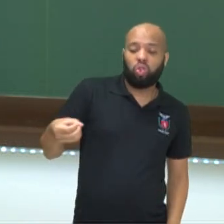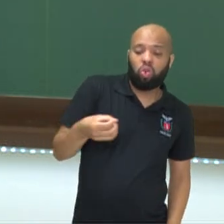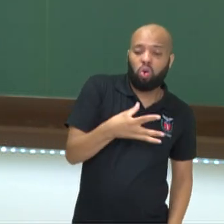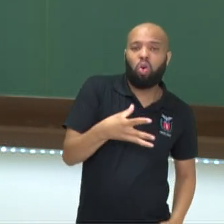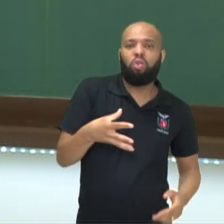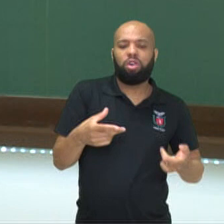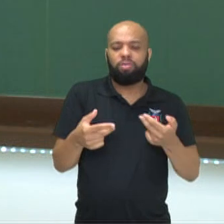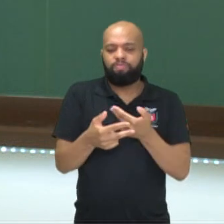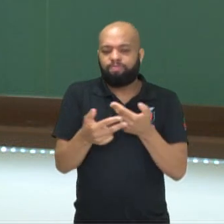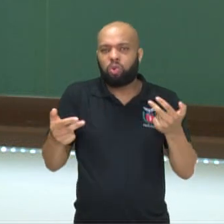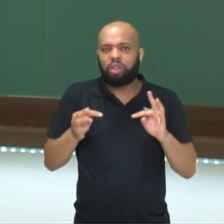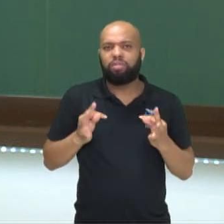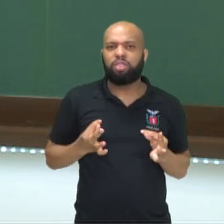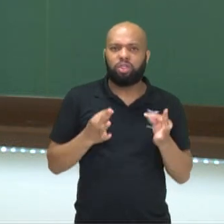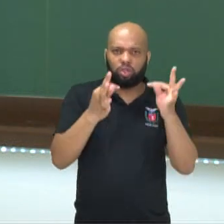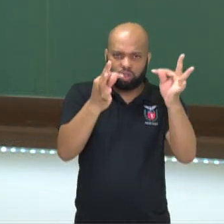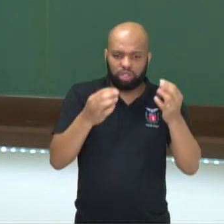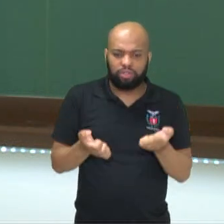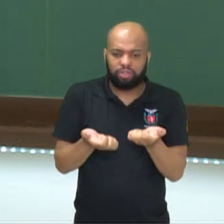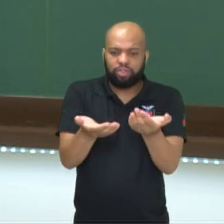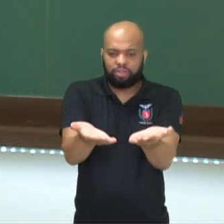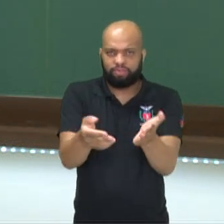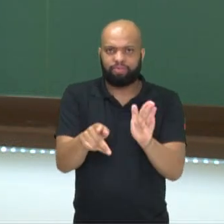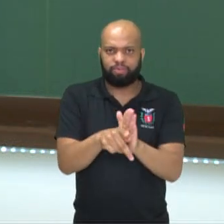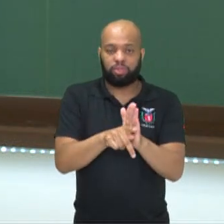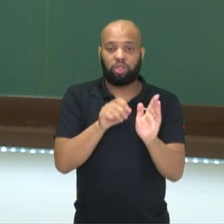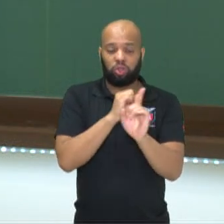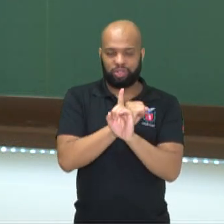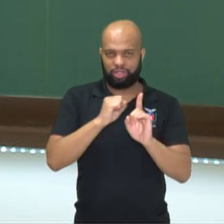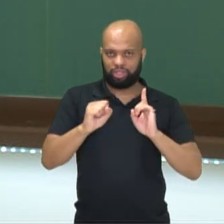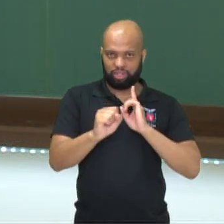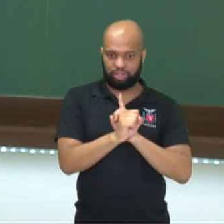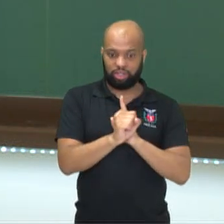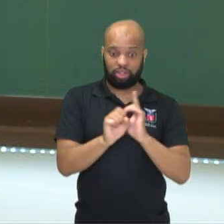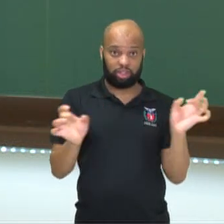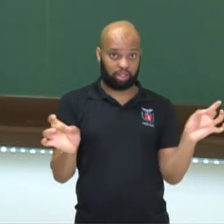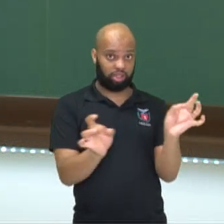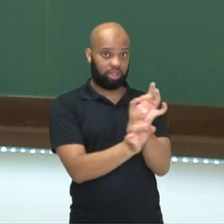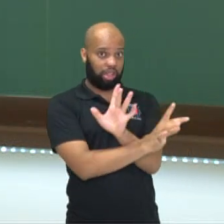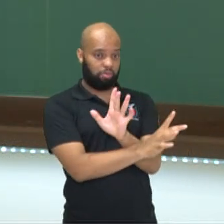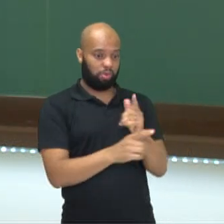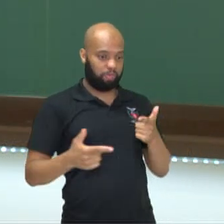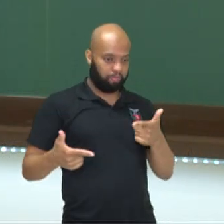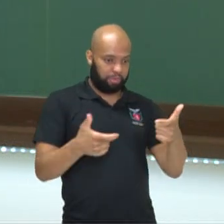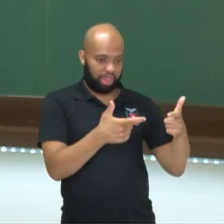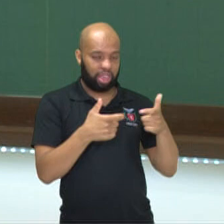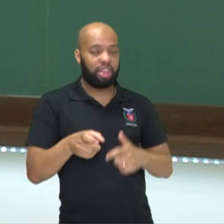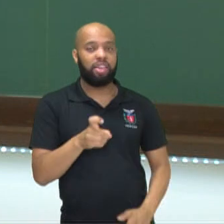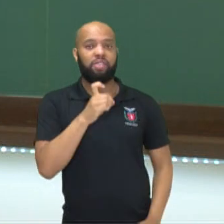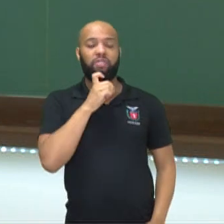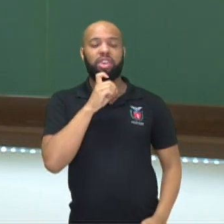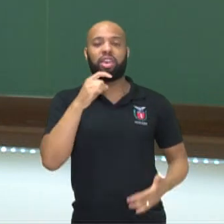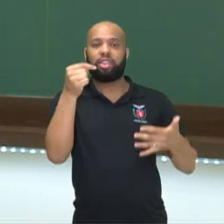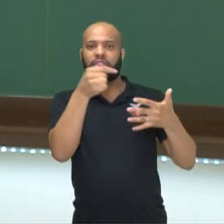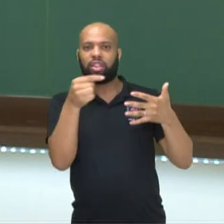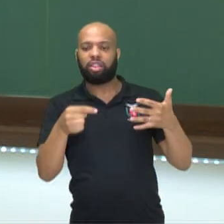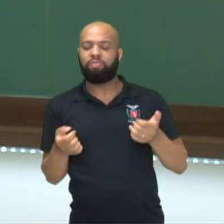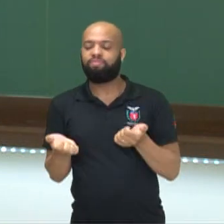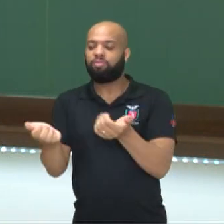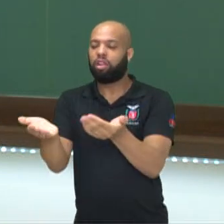tecnológicos à disposição. Posteriormente, com o término da Guerra Fria, esses elementos acabaram sendo